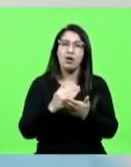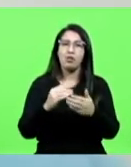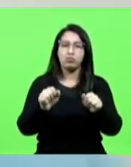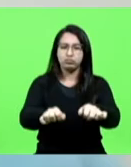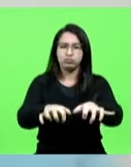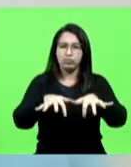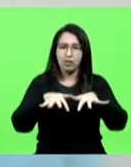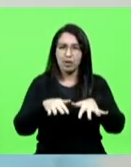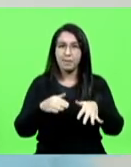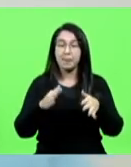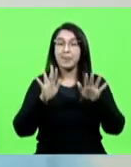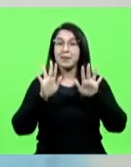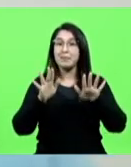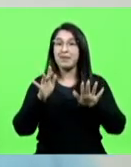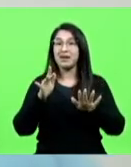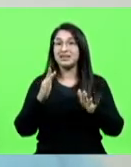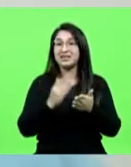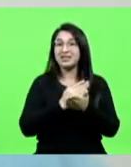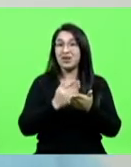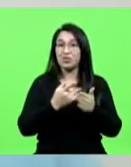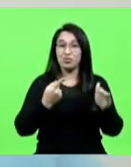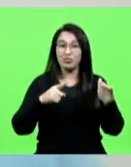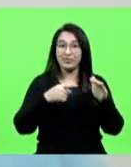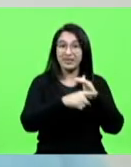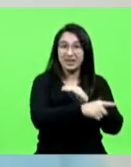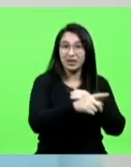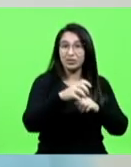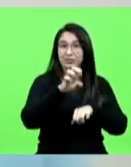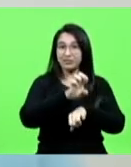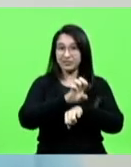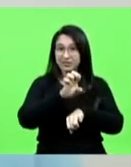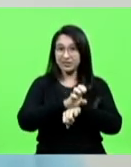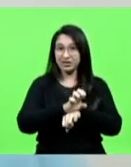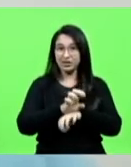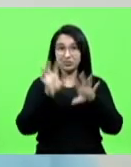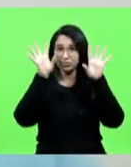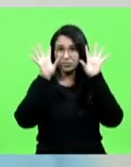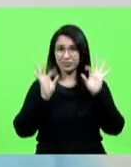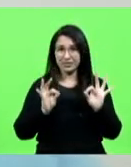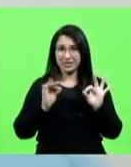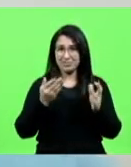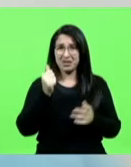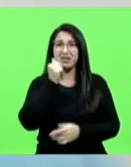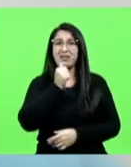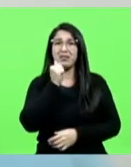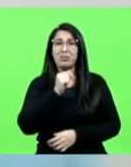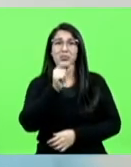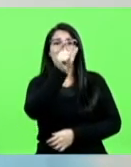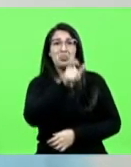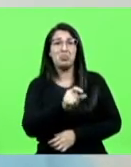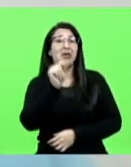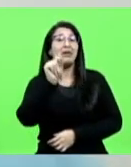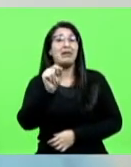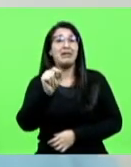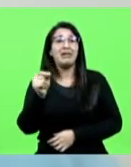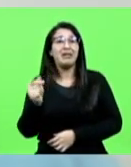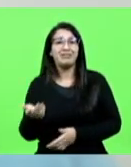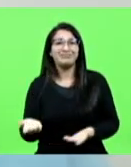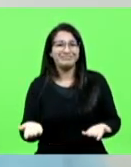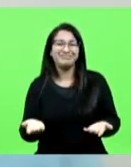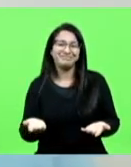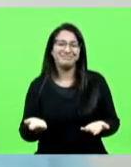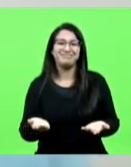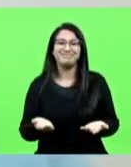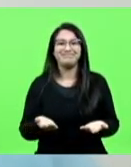é do interior do estado, como eu, nem sempre ouviu falar, ou quase nunca ouviu falar da Antonieta de Barros. E assim